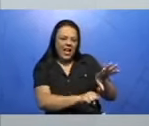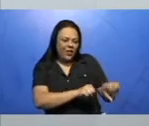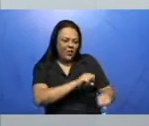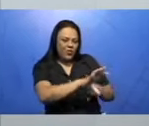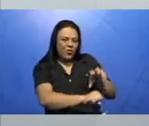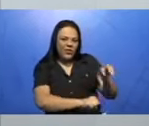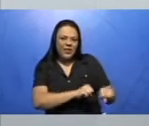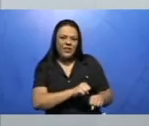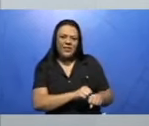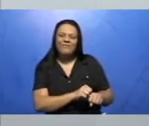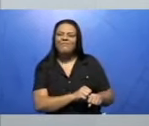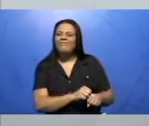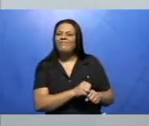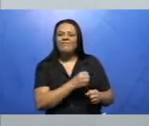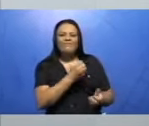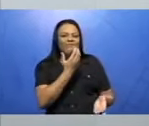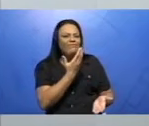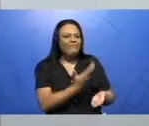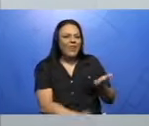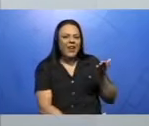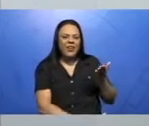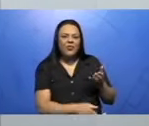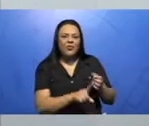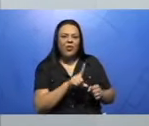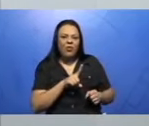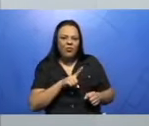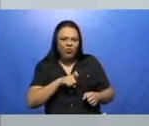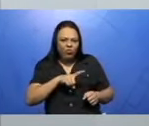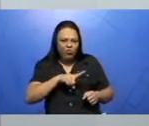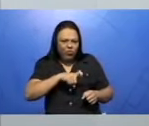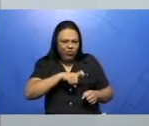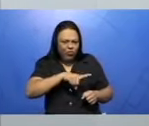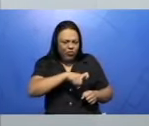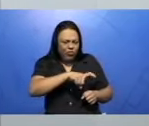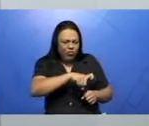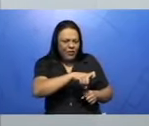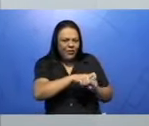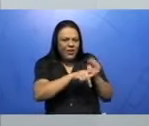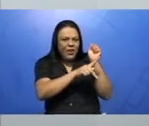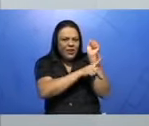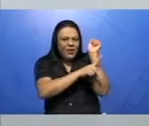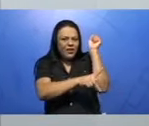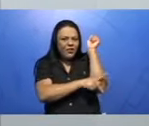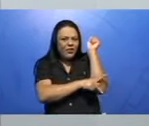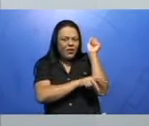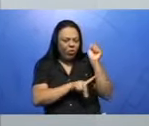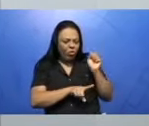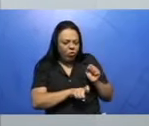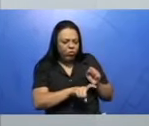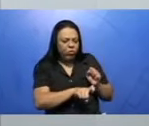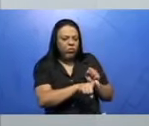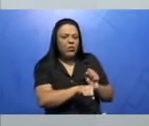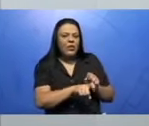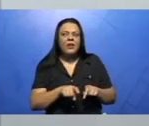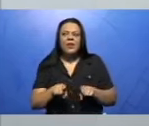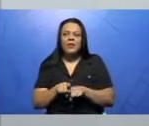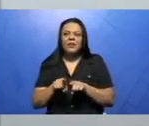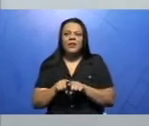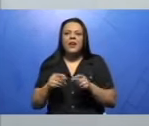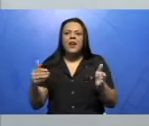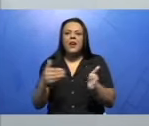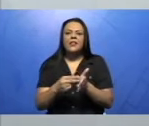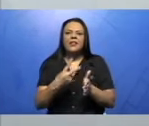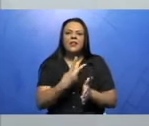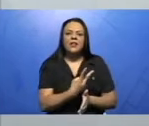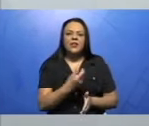pela presença de pragas. E 25% das colheitas poderão ser perdidas até 2050. devido